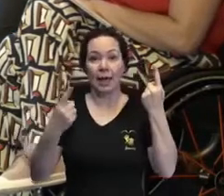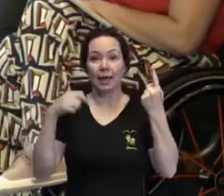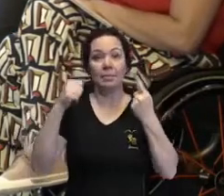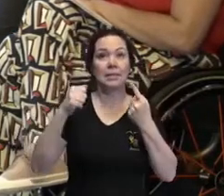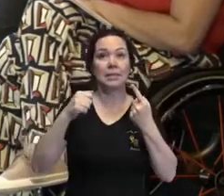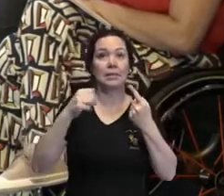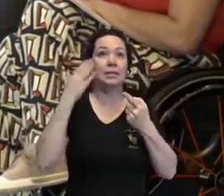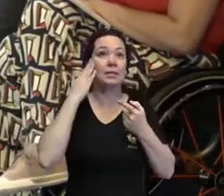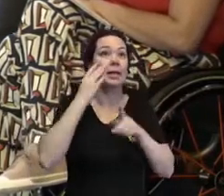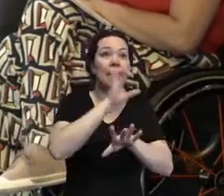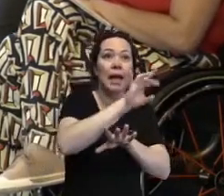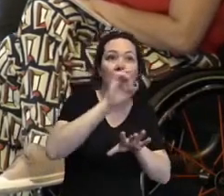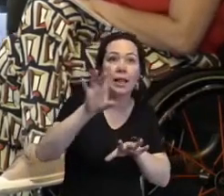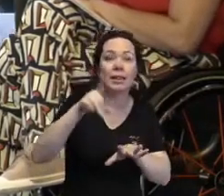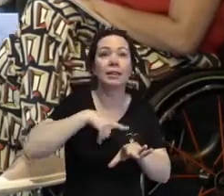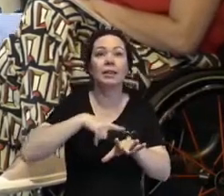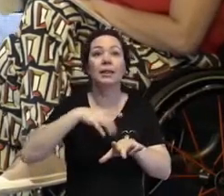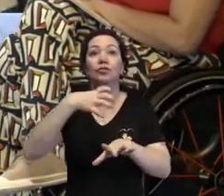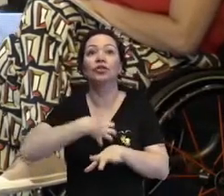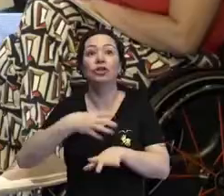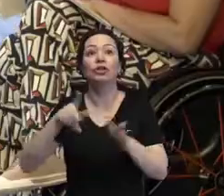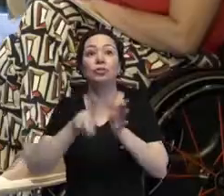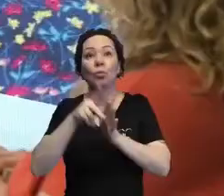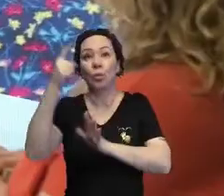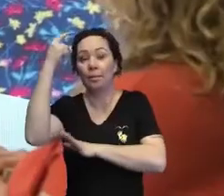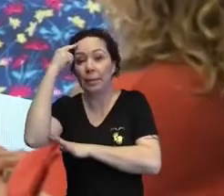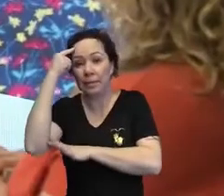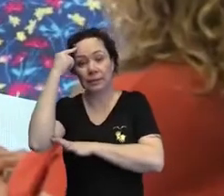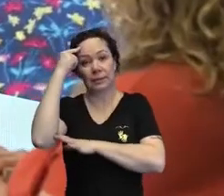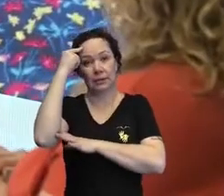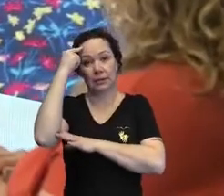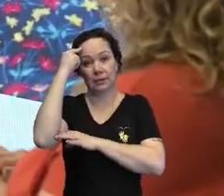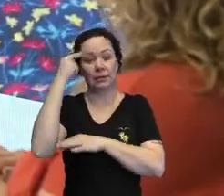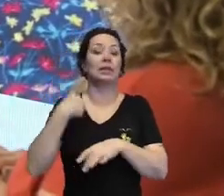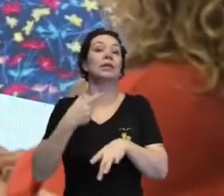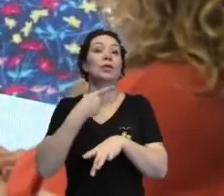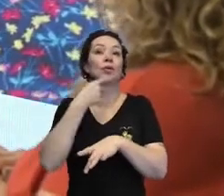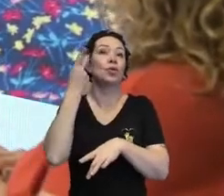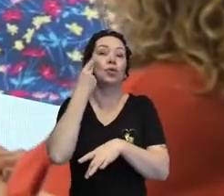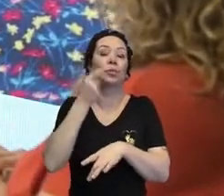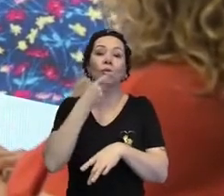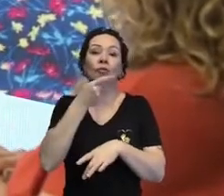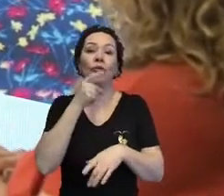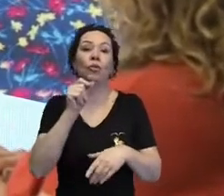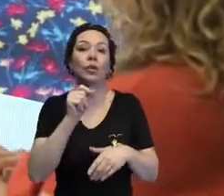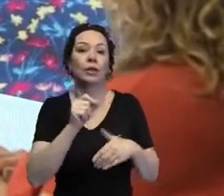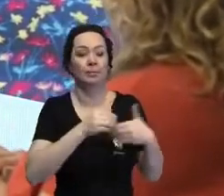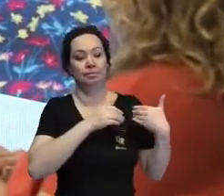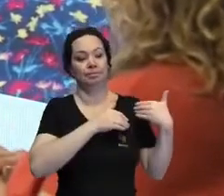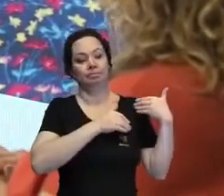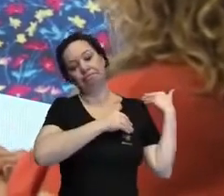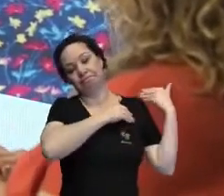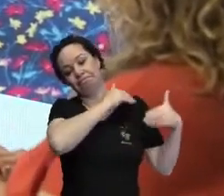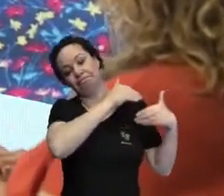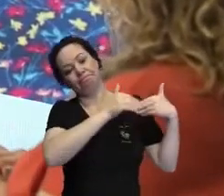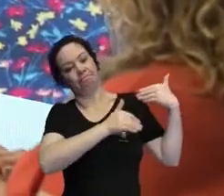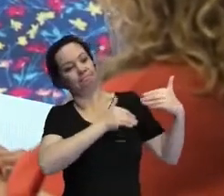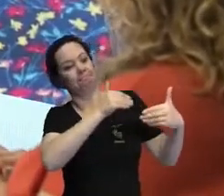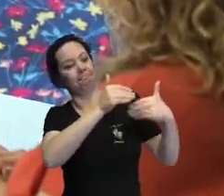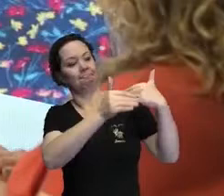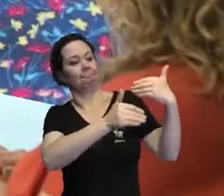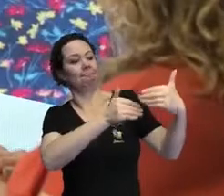pensamentos. E eu costumo dizer que essa jornada, ela para mim é uma maratona que eu tenho